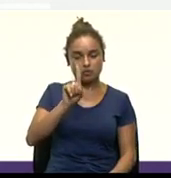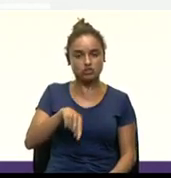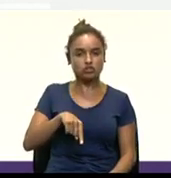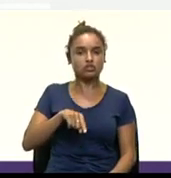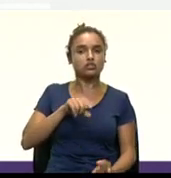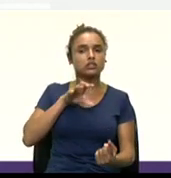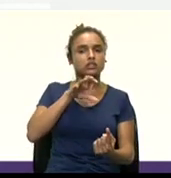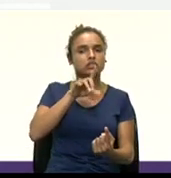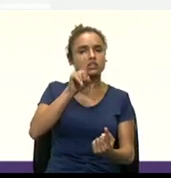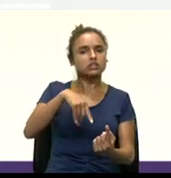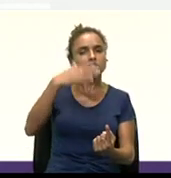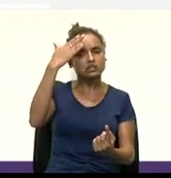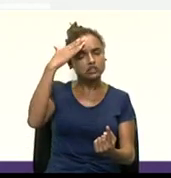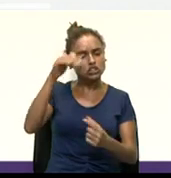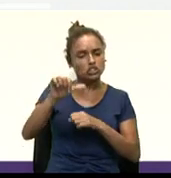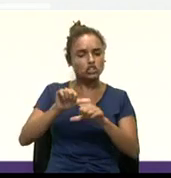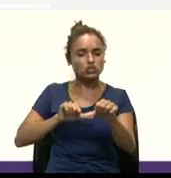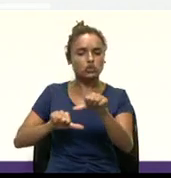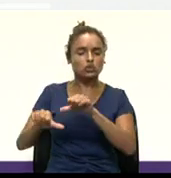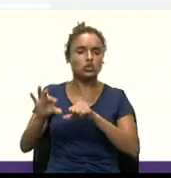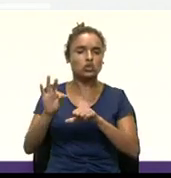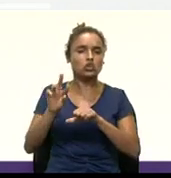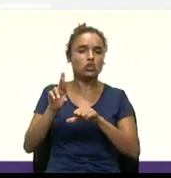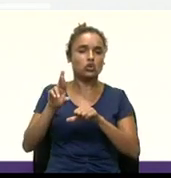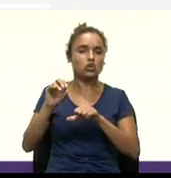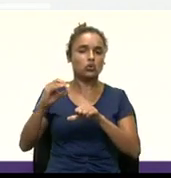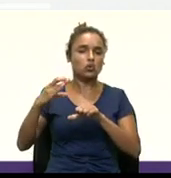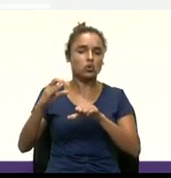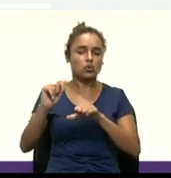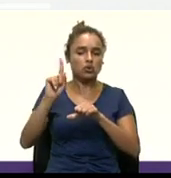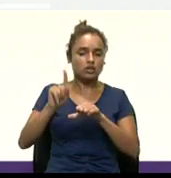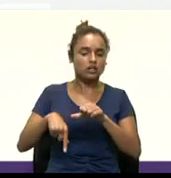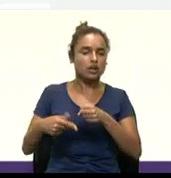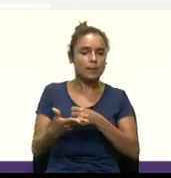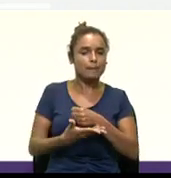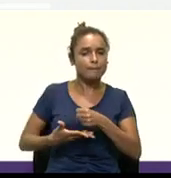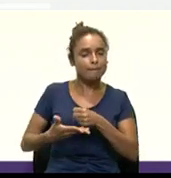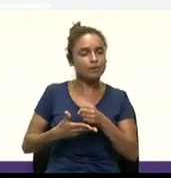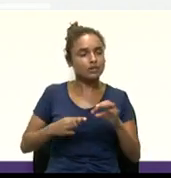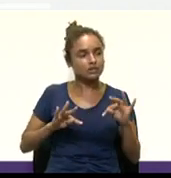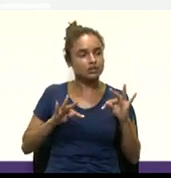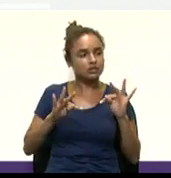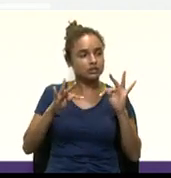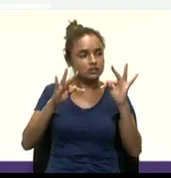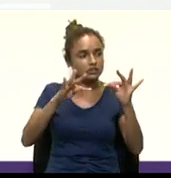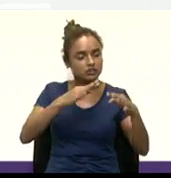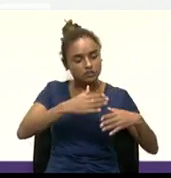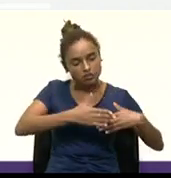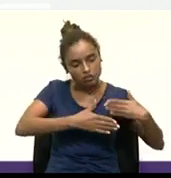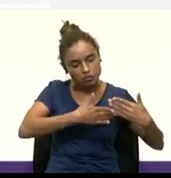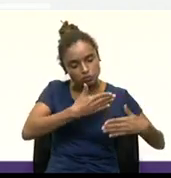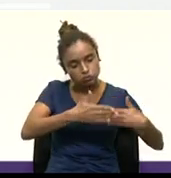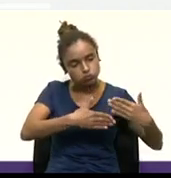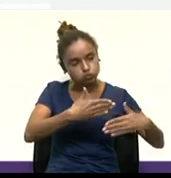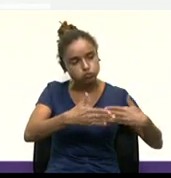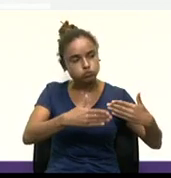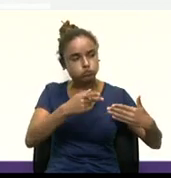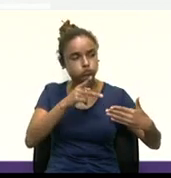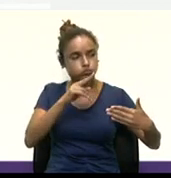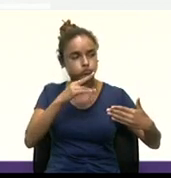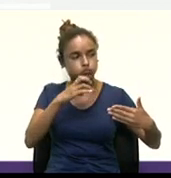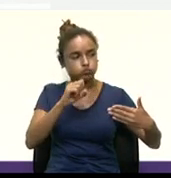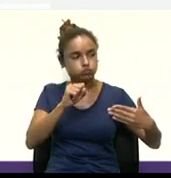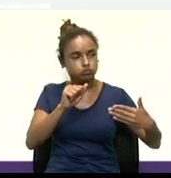então, essa troca e, através de suas tecnologias, elas vão processar, resolver